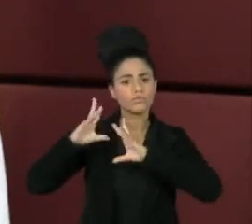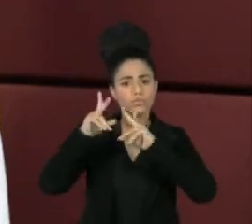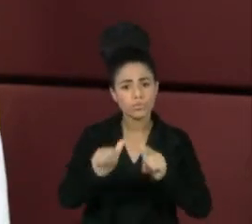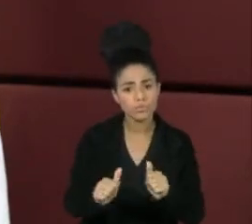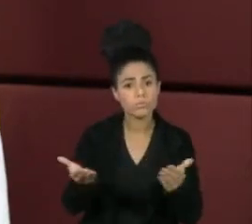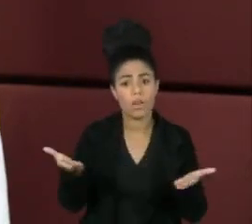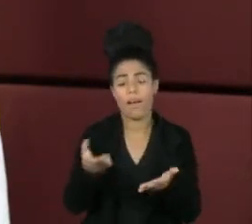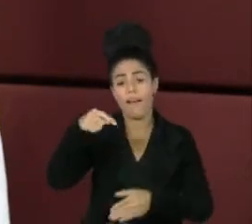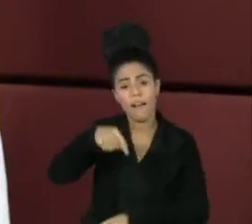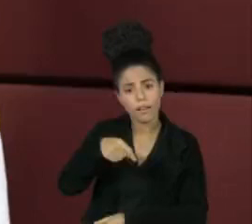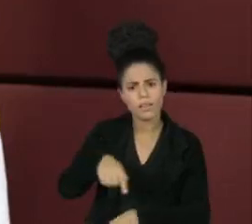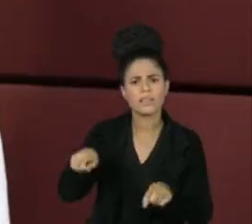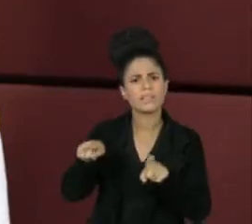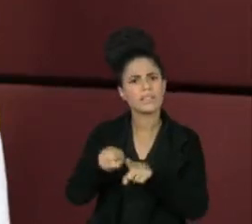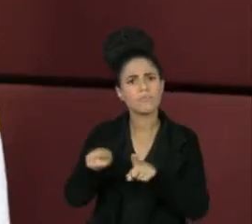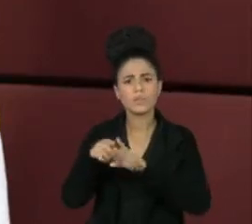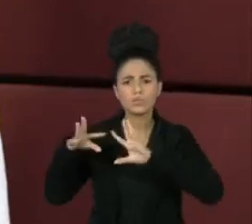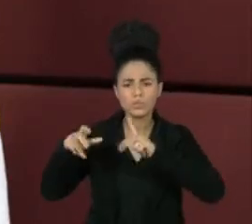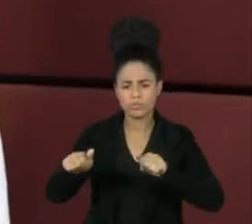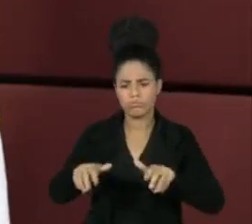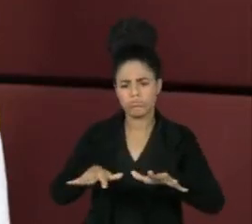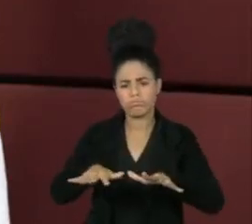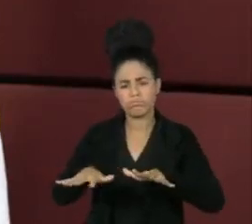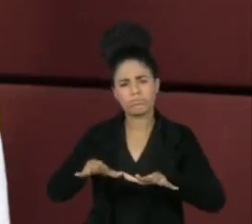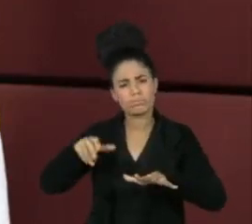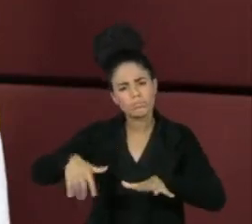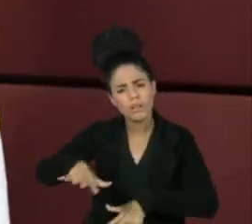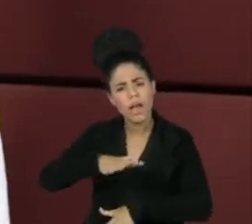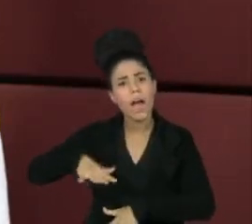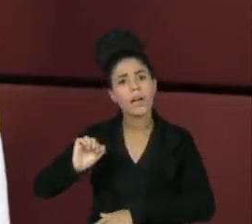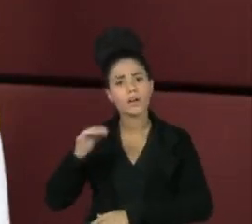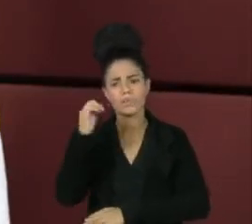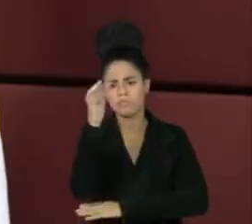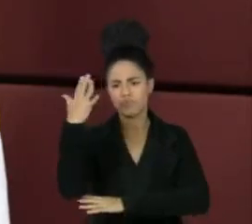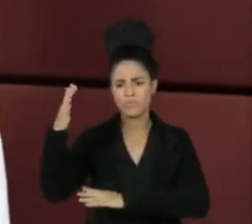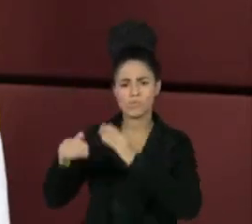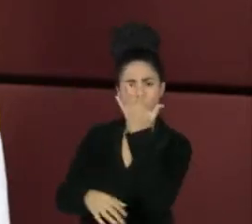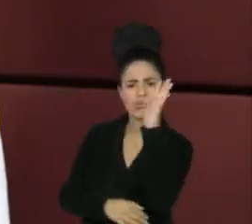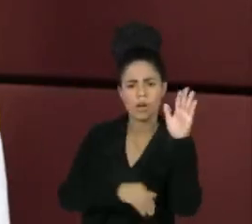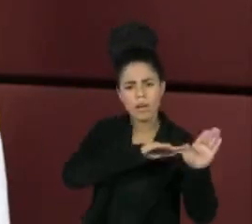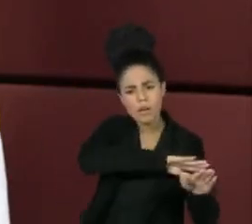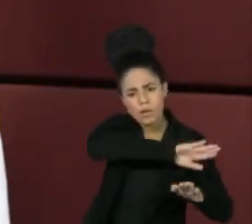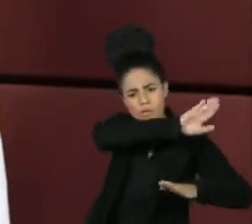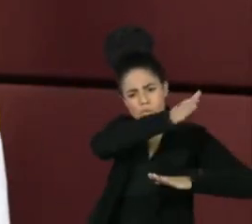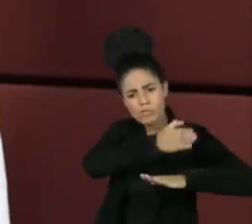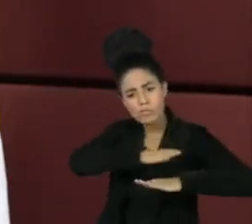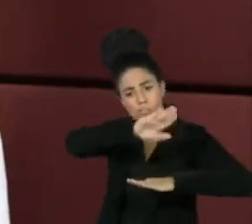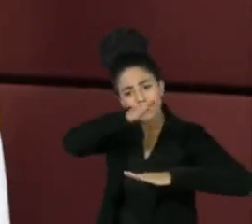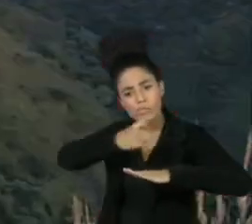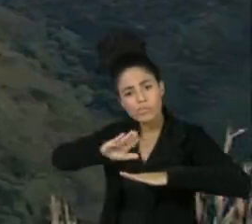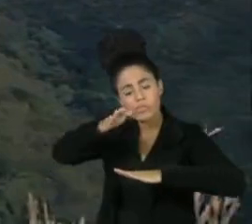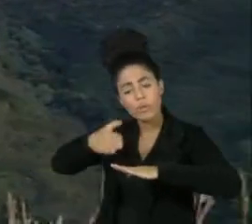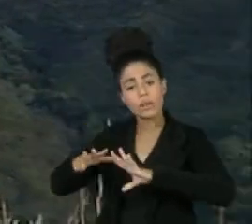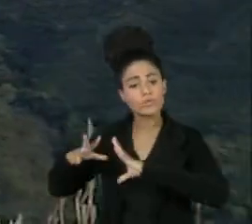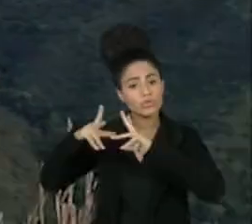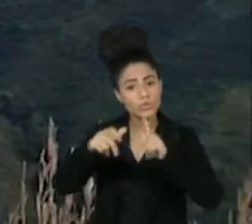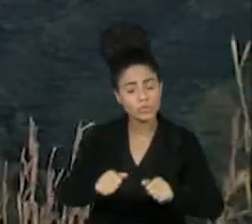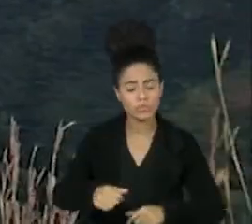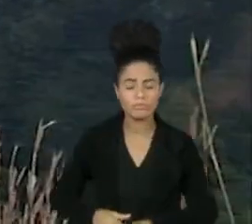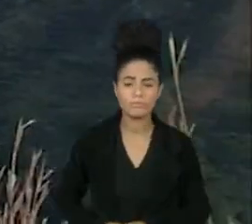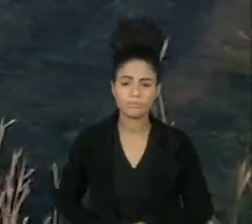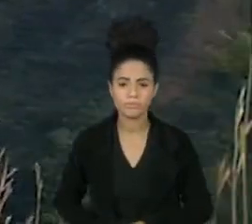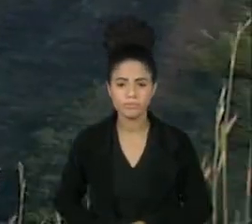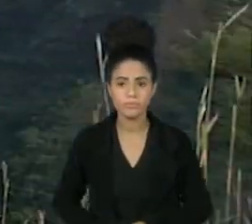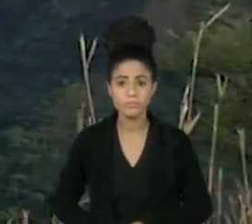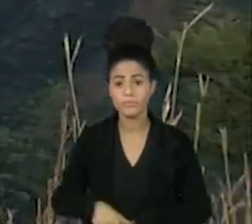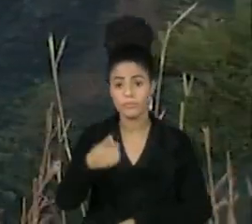chegaram até aqui, na poeira, na vibração, na nossa flora e fauna da reserva da biosfera do Parque dos Mangabeiras. A Serra